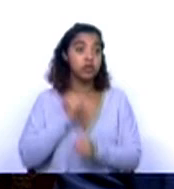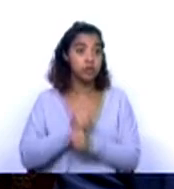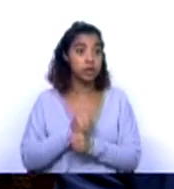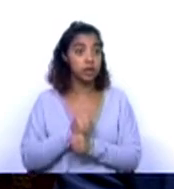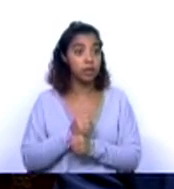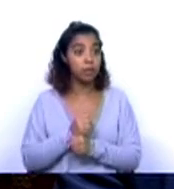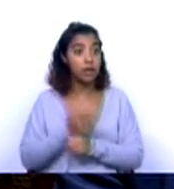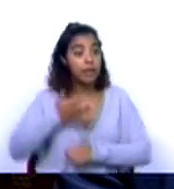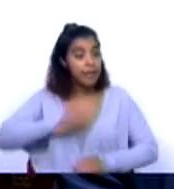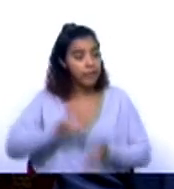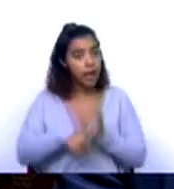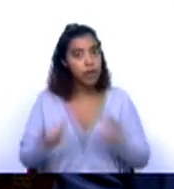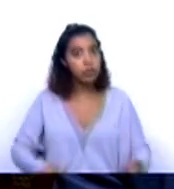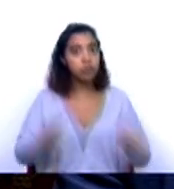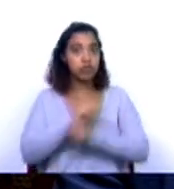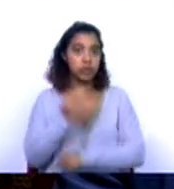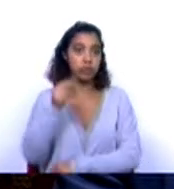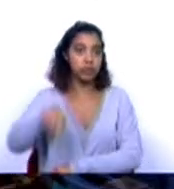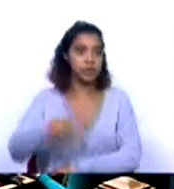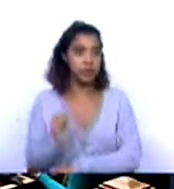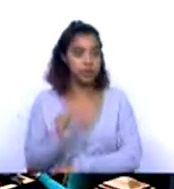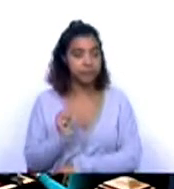abraçar um novo projeto no Serviço Nacional de Saúde.